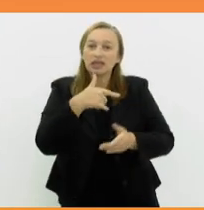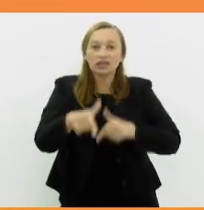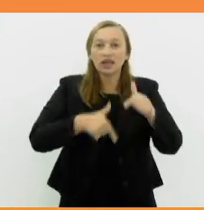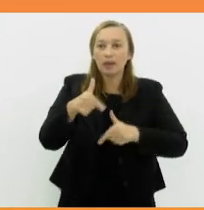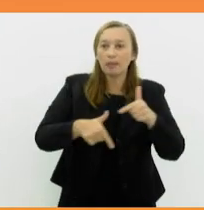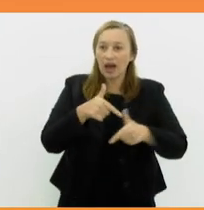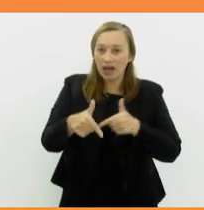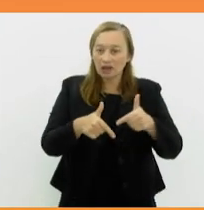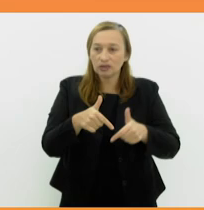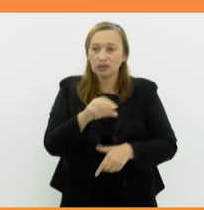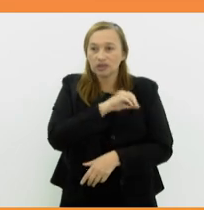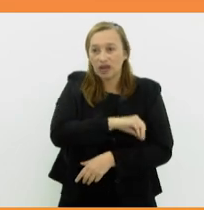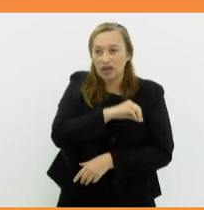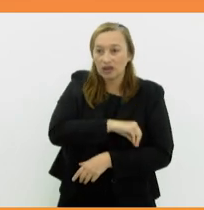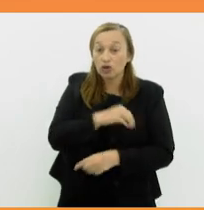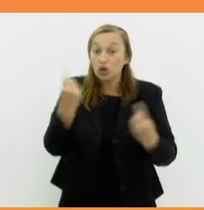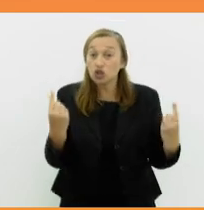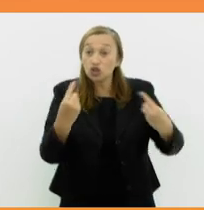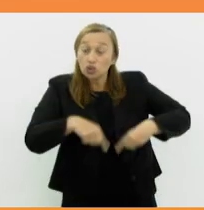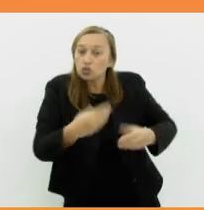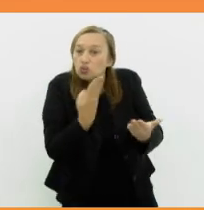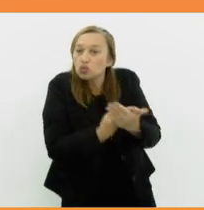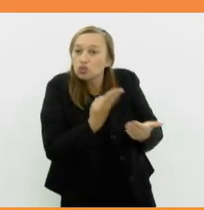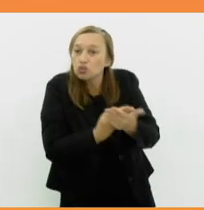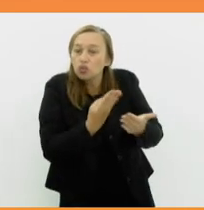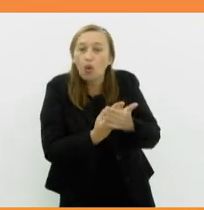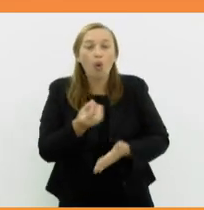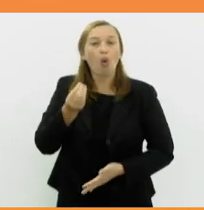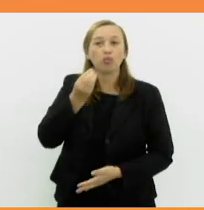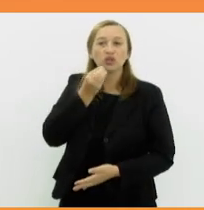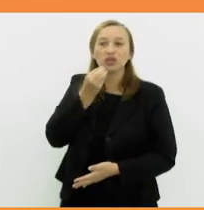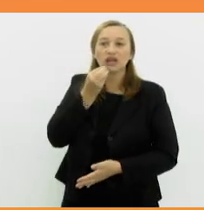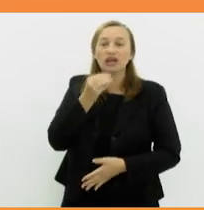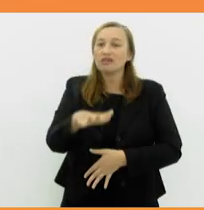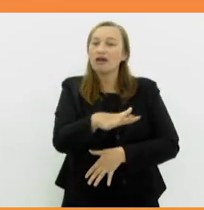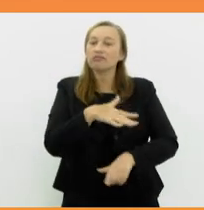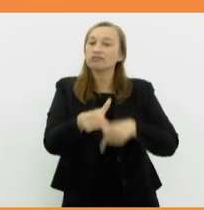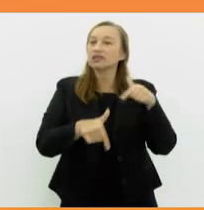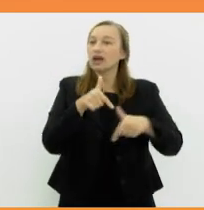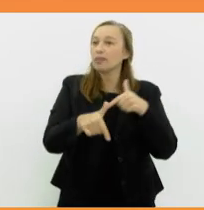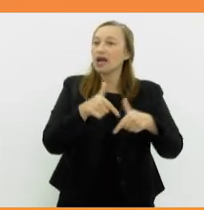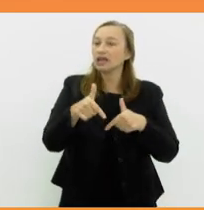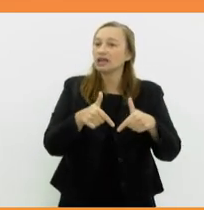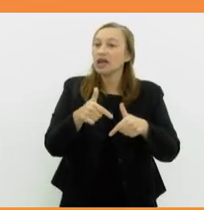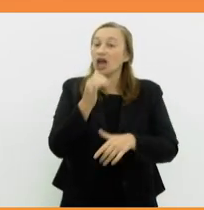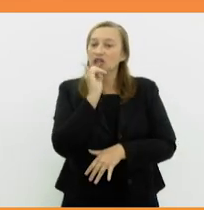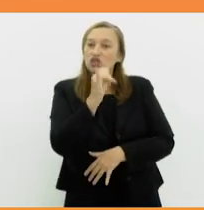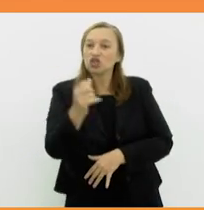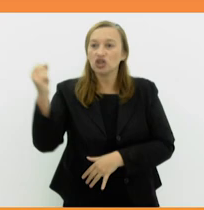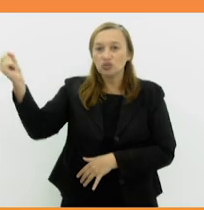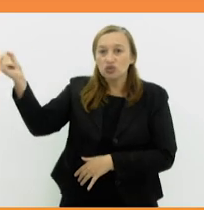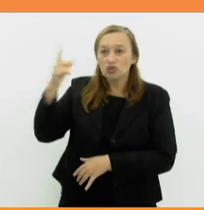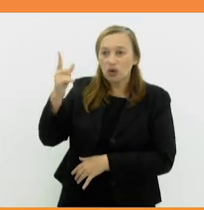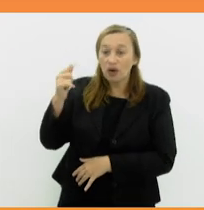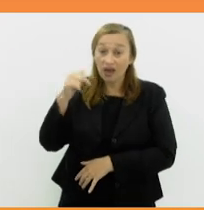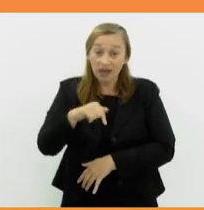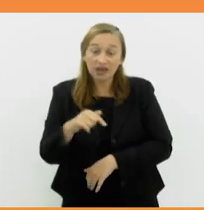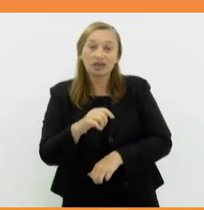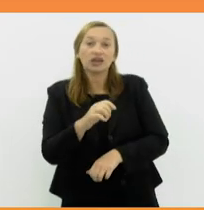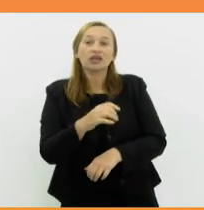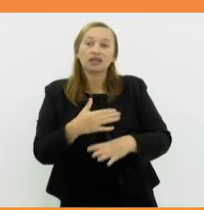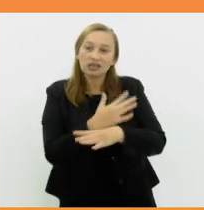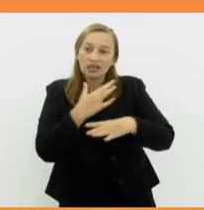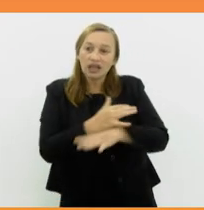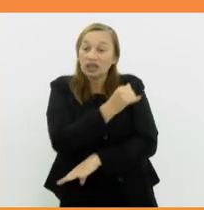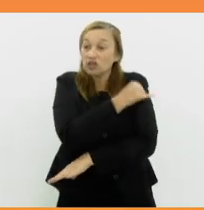estudo inédito sobre os desafios e as oportunidades do mercado de trabalho da energia solar aqui na cidade de Rio de Janeiro. A gente sabe que esse é um